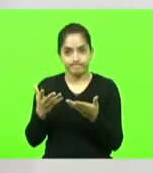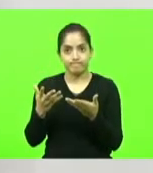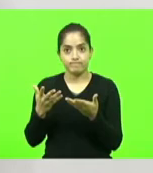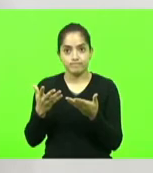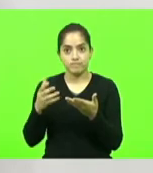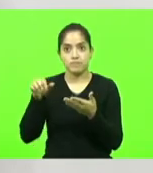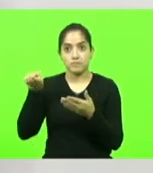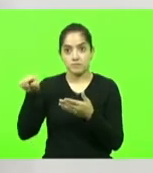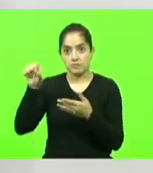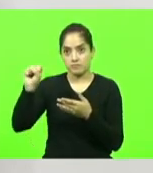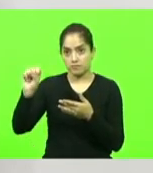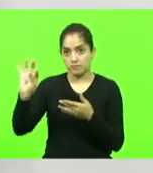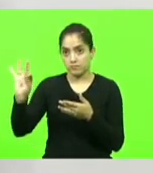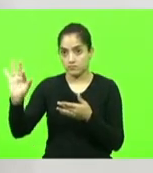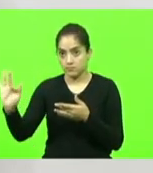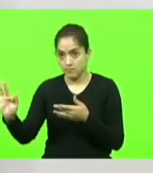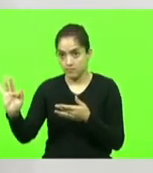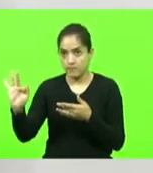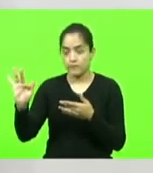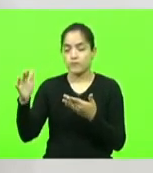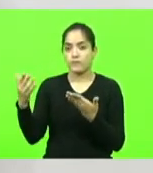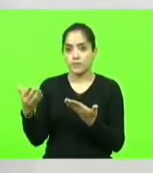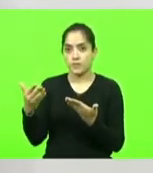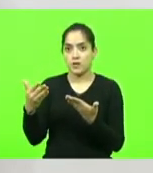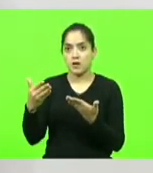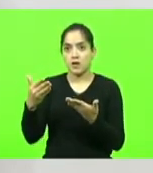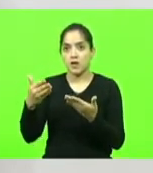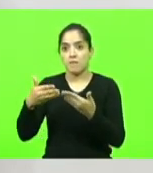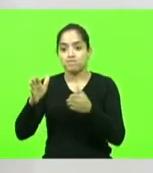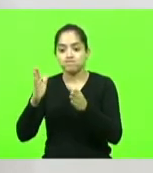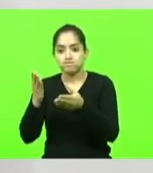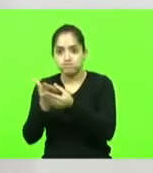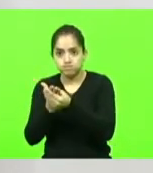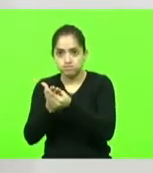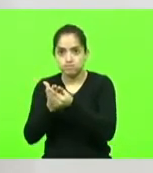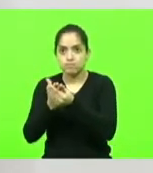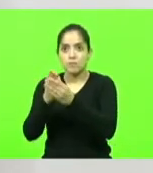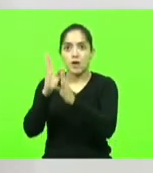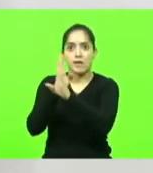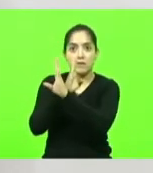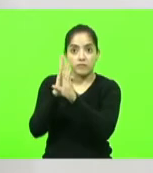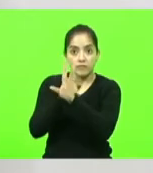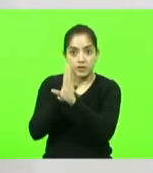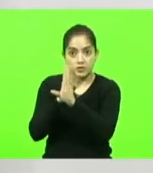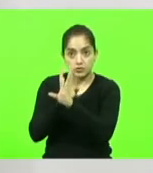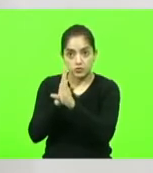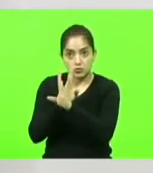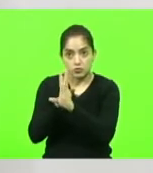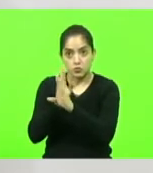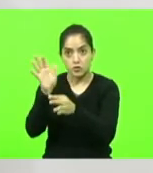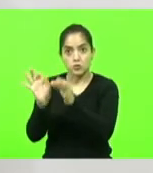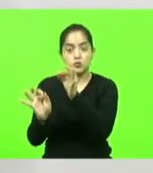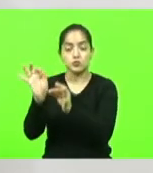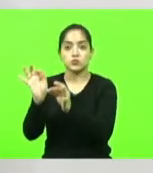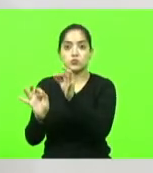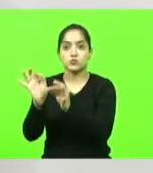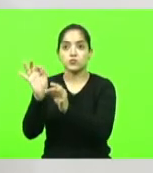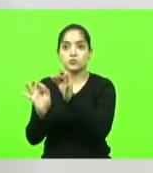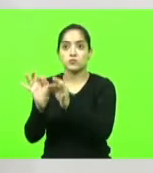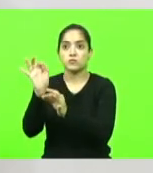STF que abre inquérito, que investiga, que julga e olha